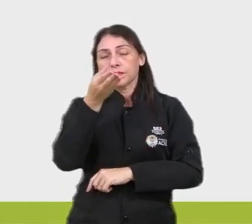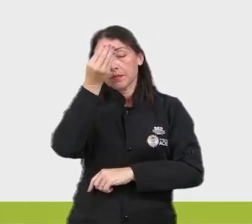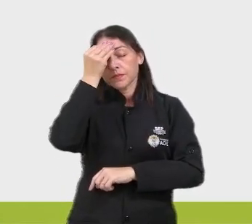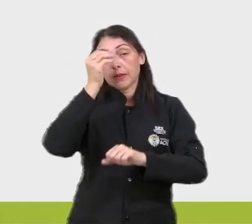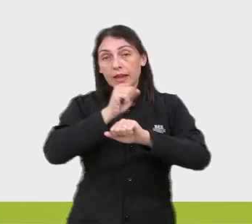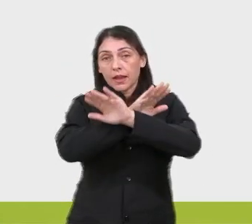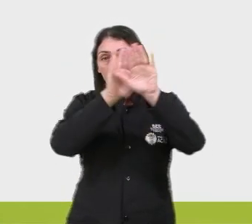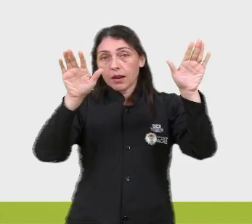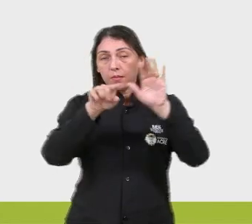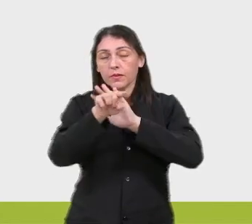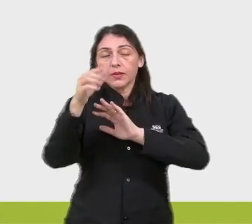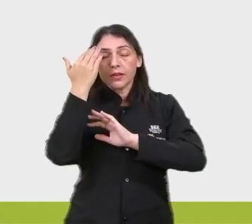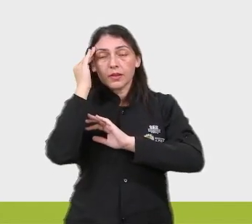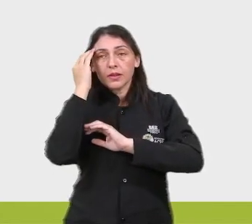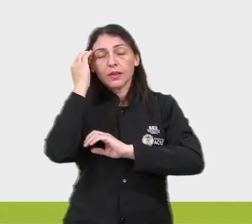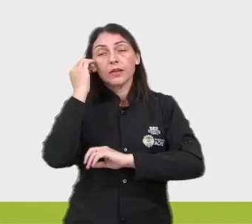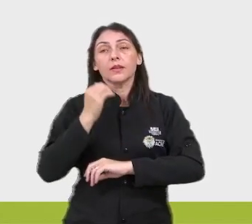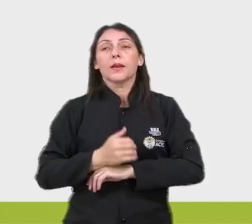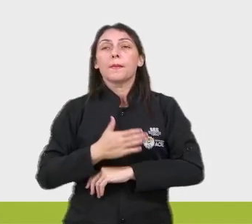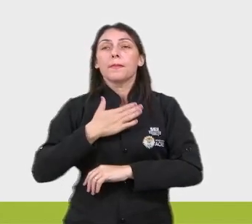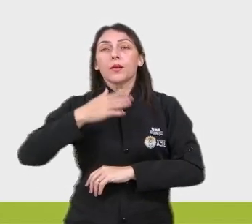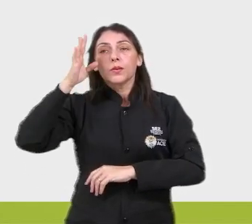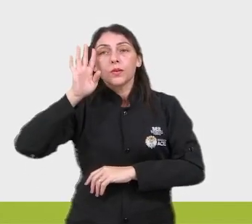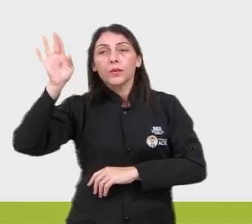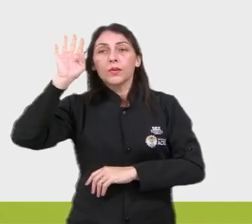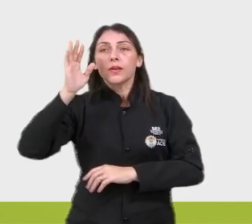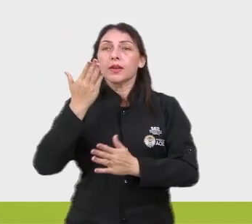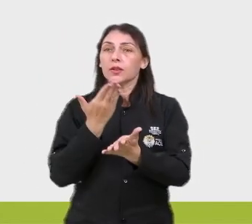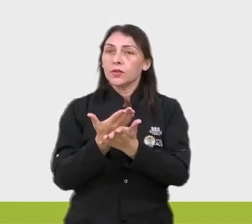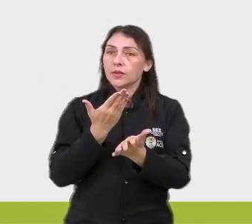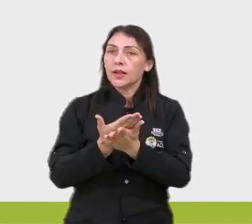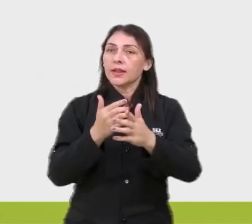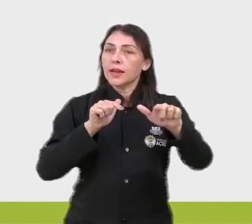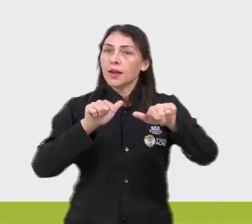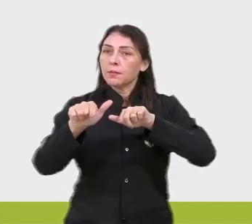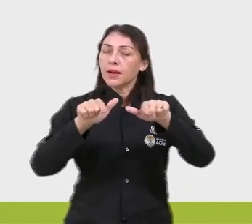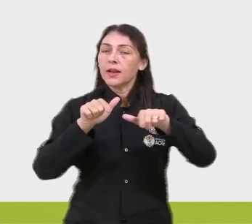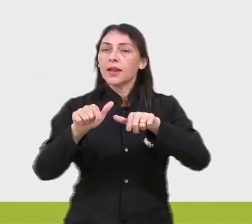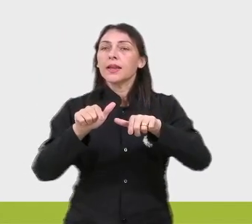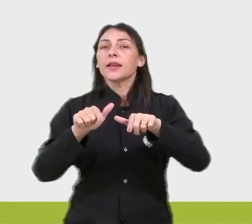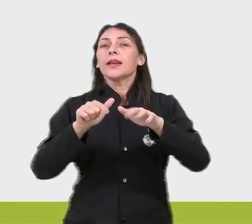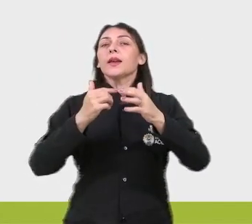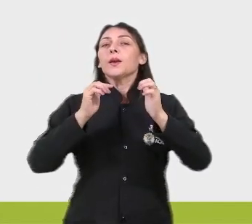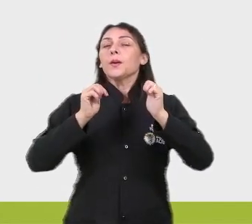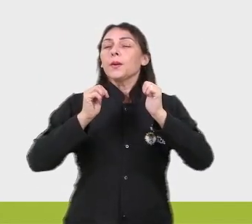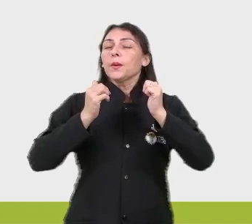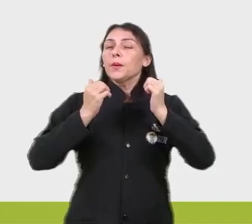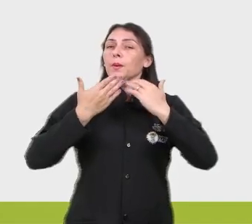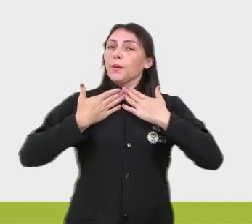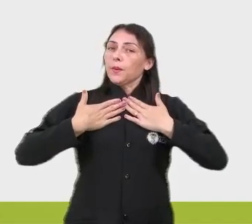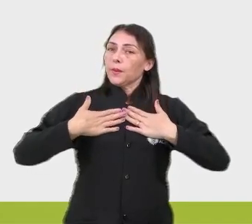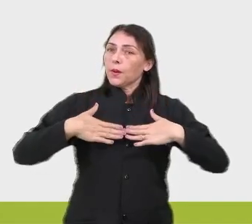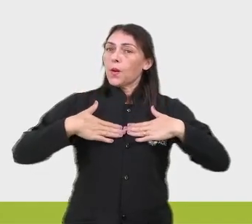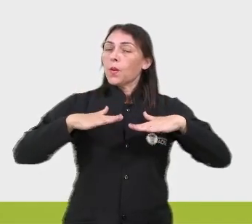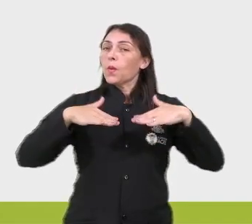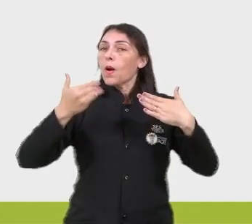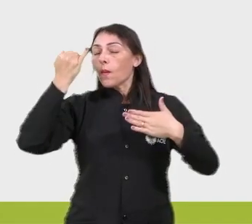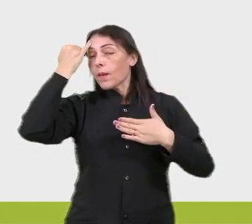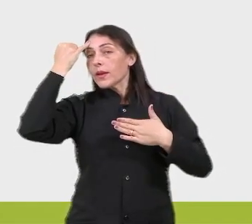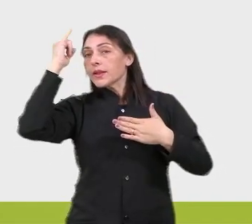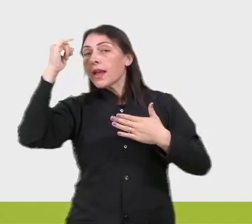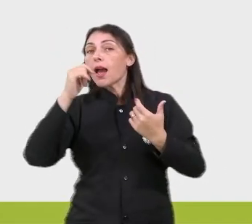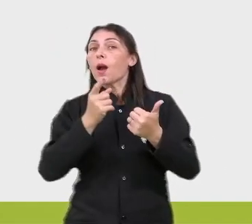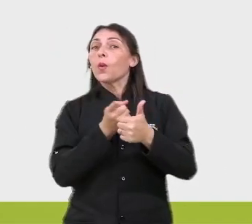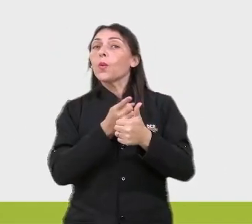mais claro pra vocês, ó. Meu sonho é estudar, trabalhar e descanso. Qual é a ideia